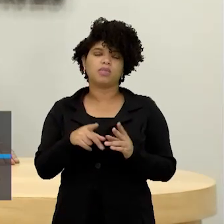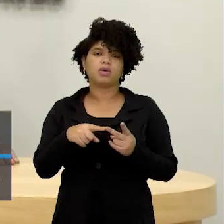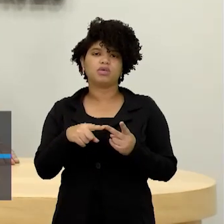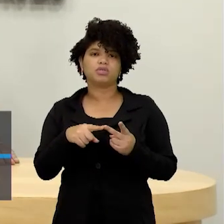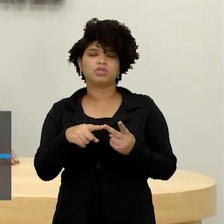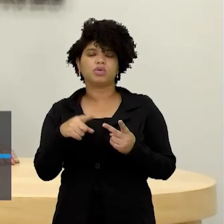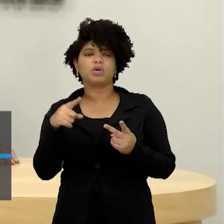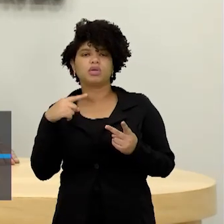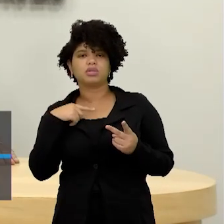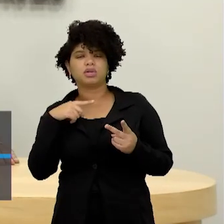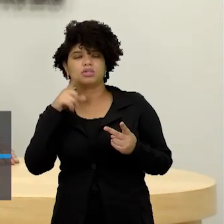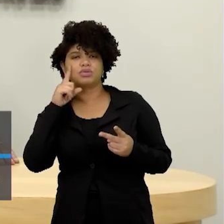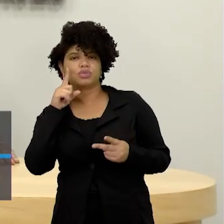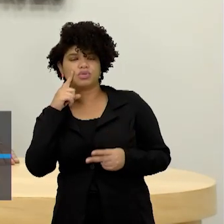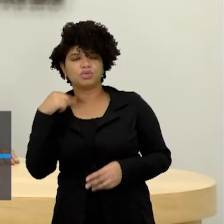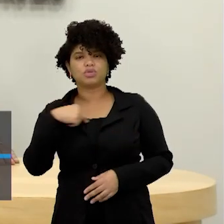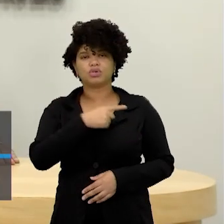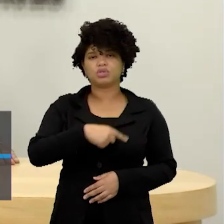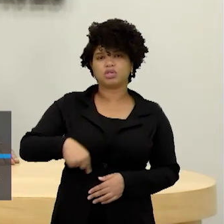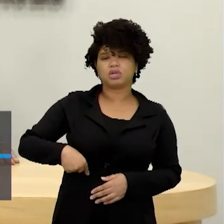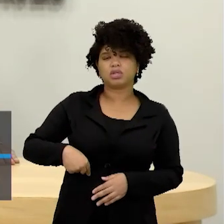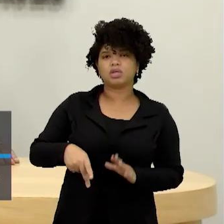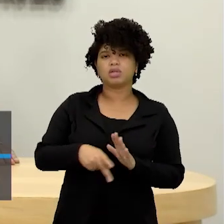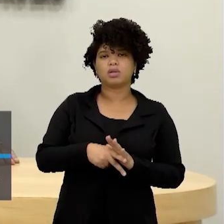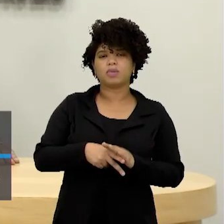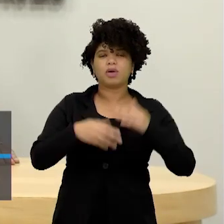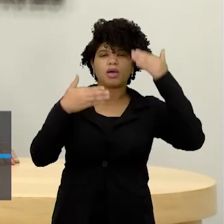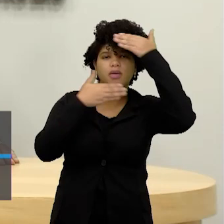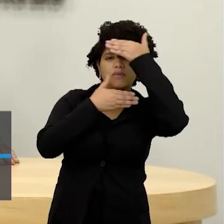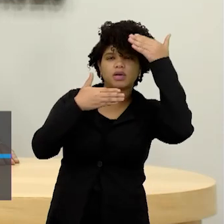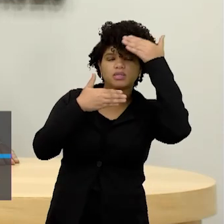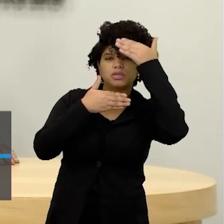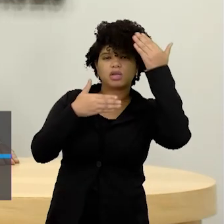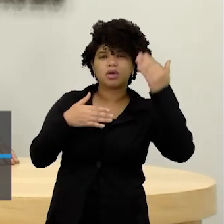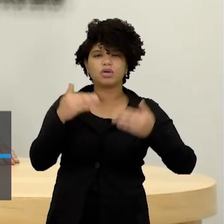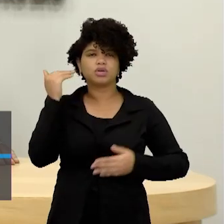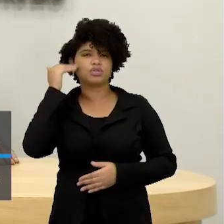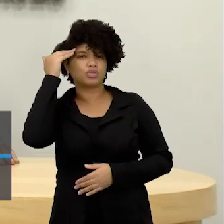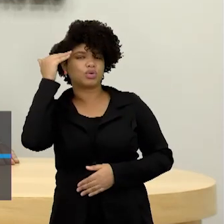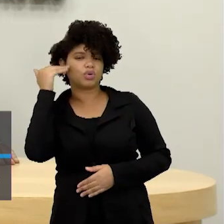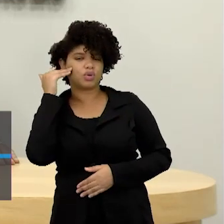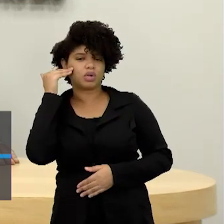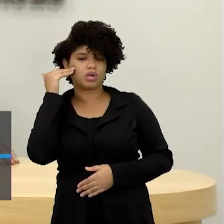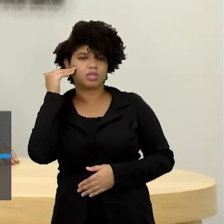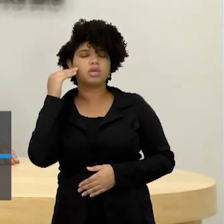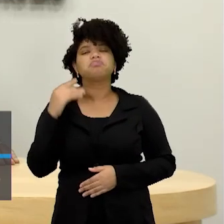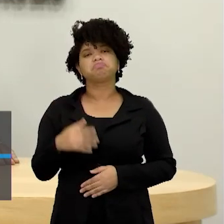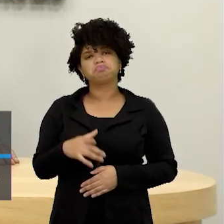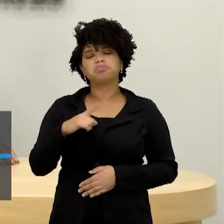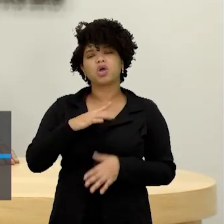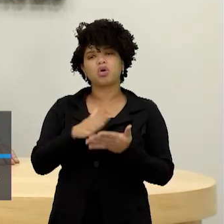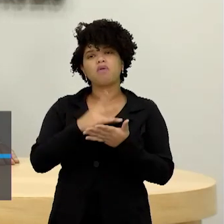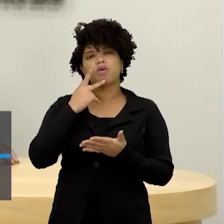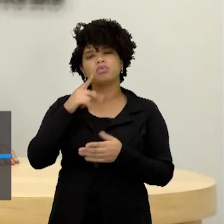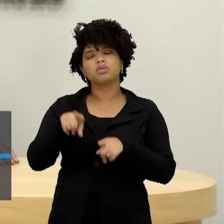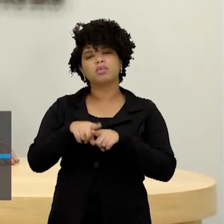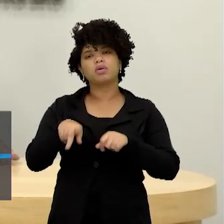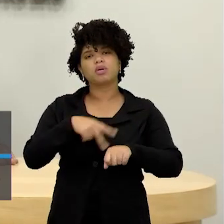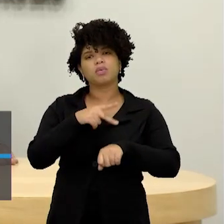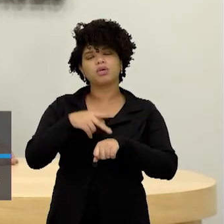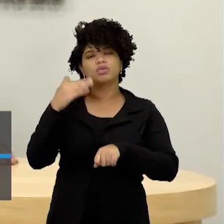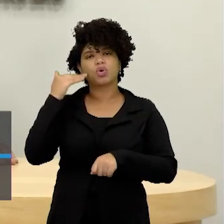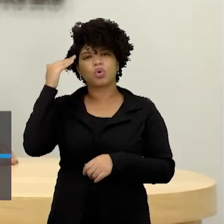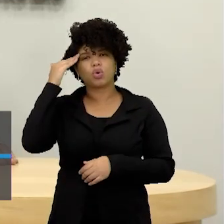Afeganistão e Coreia, professor Rubens aqui. Temos o Afeganistão, né? Professor Maria, falando com a gente, os alunos também da escola João Nogueira de Souza,